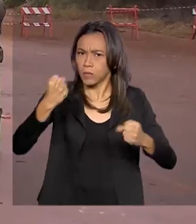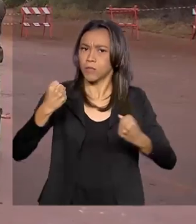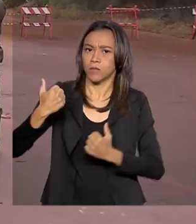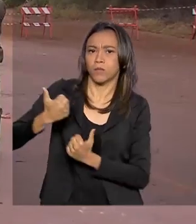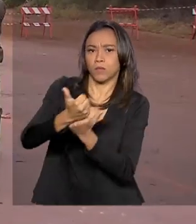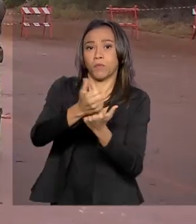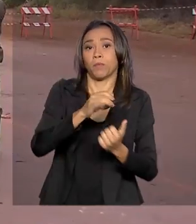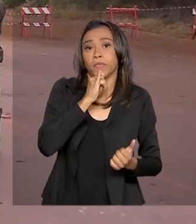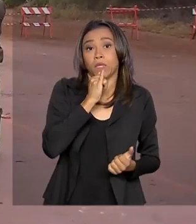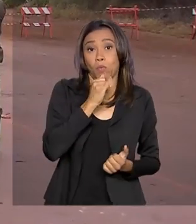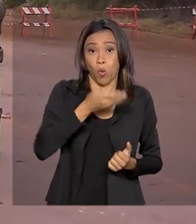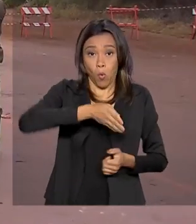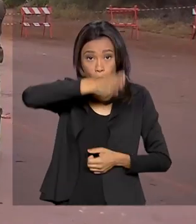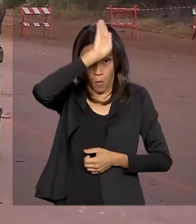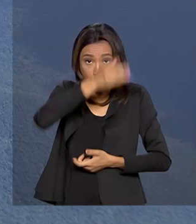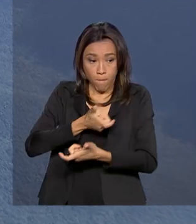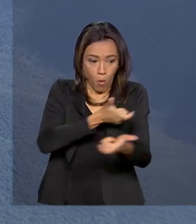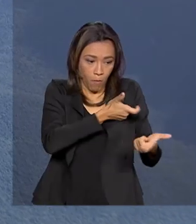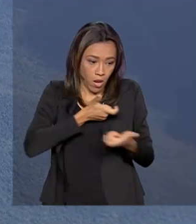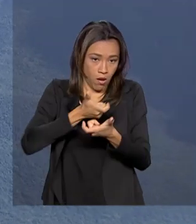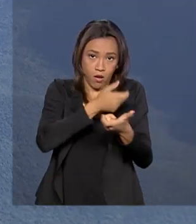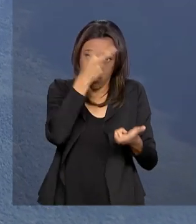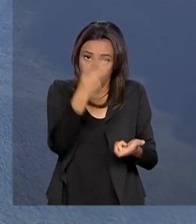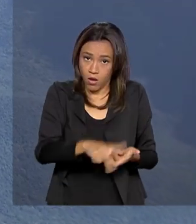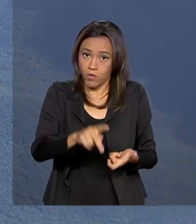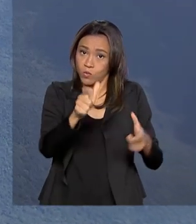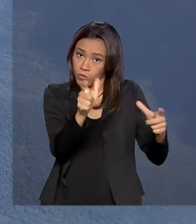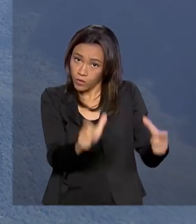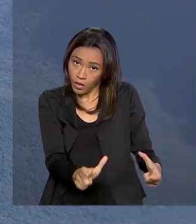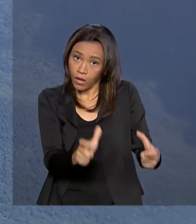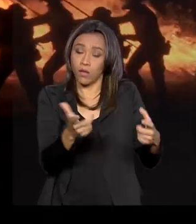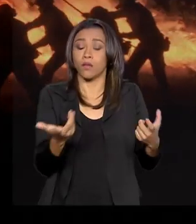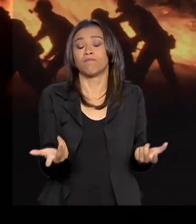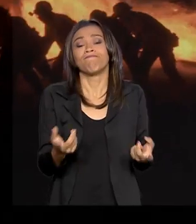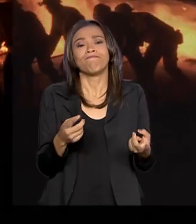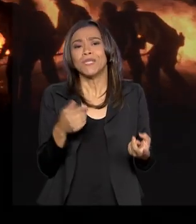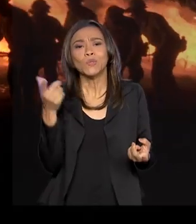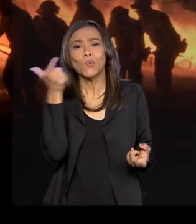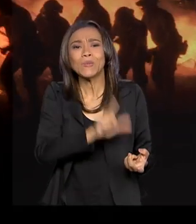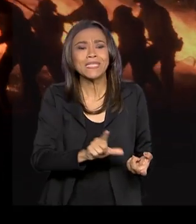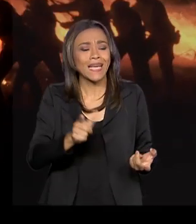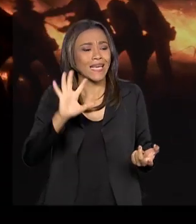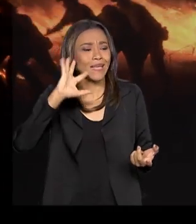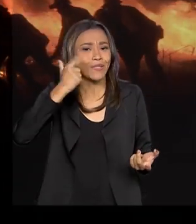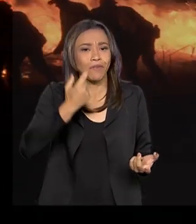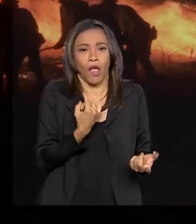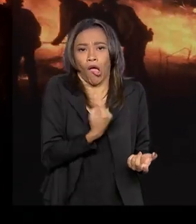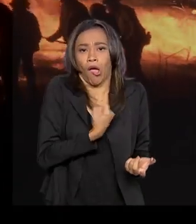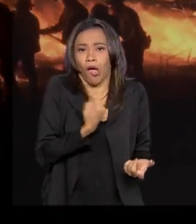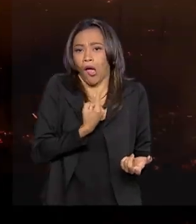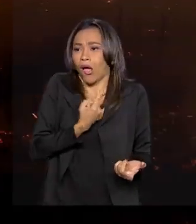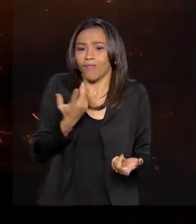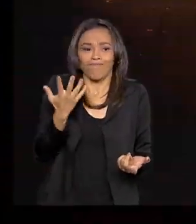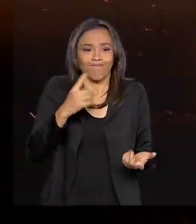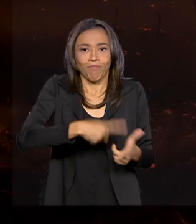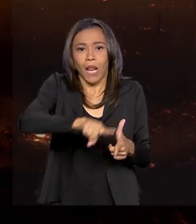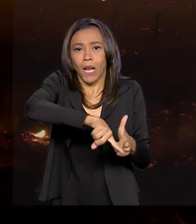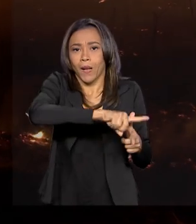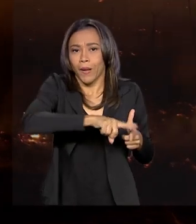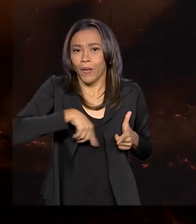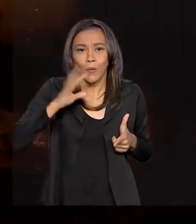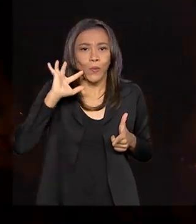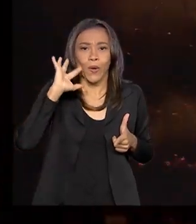quando o corpo de bombeiros ou as forças de segurança locais não conseguiram lidar sozinhos com o problema.